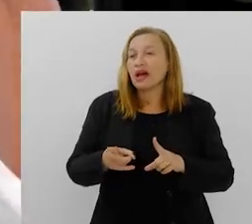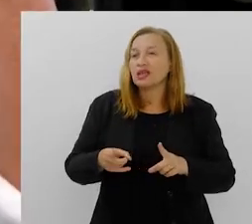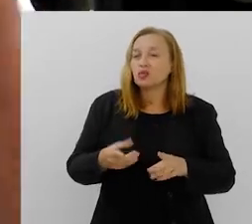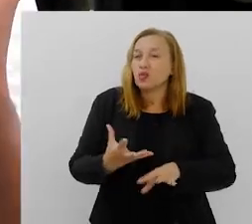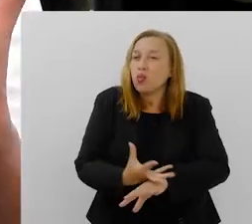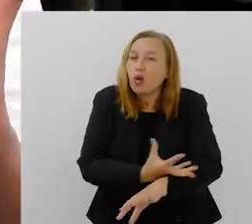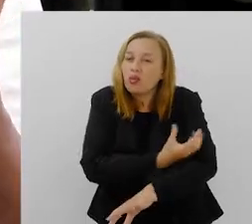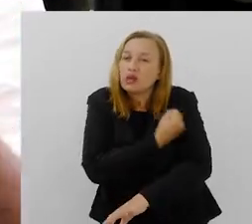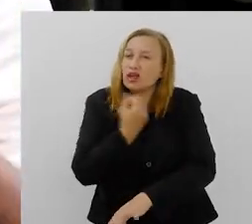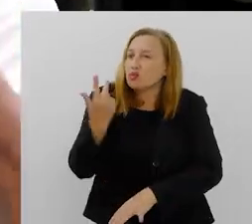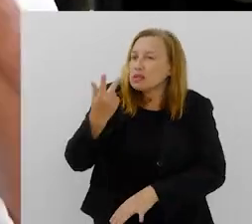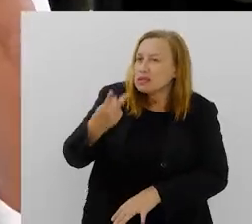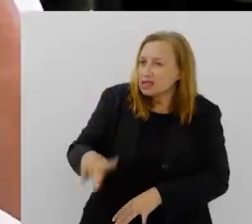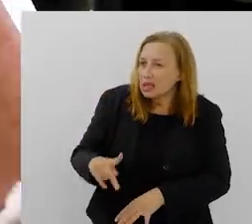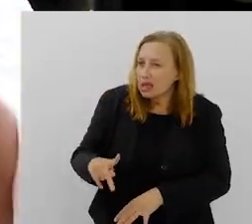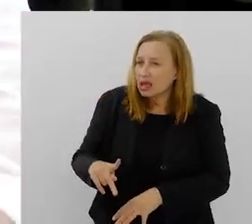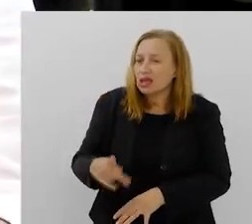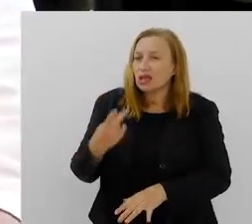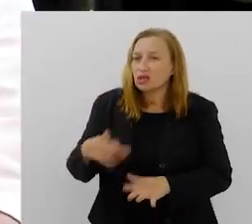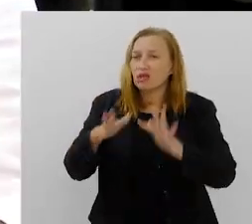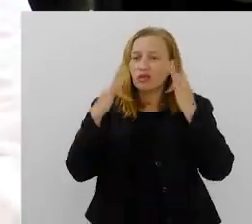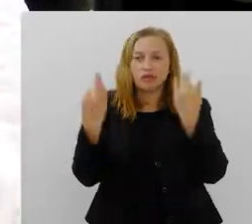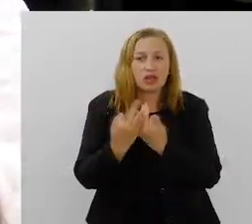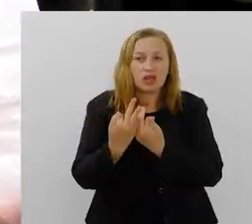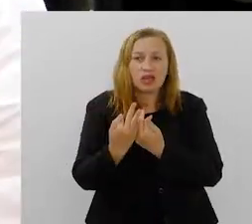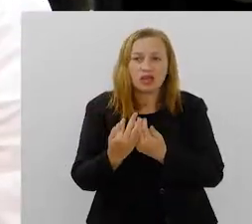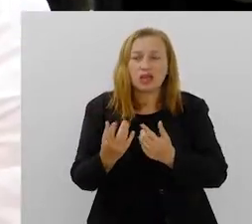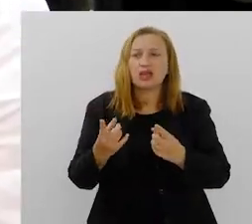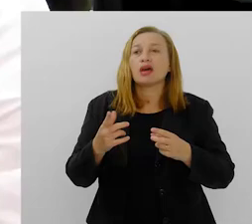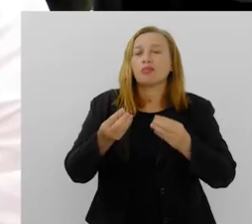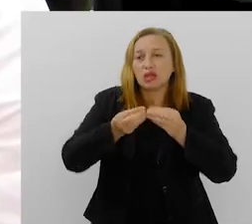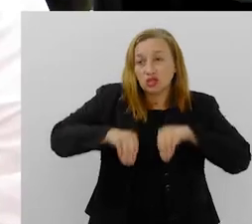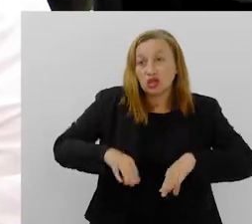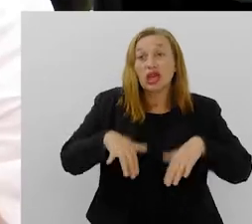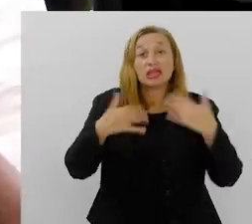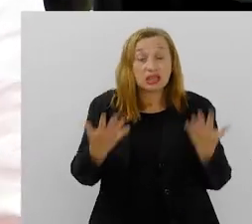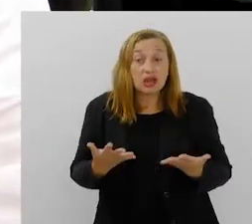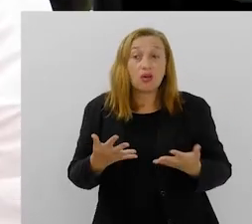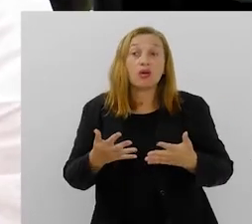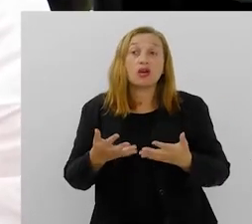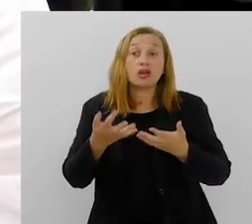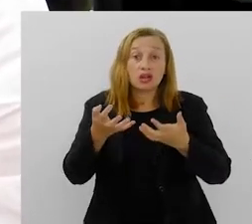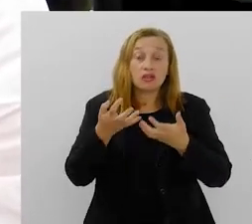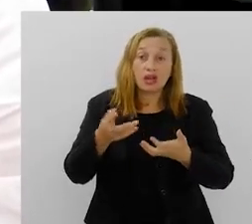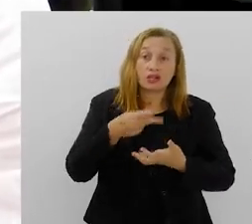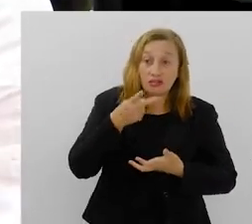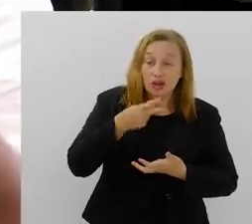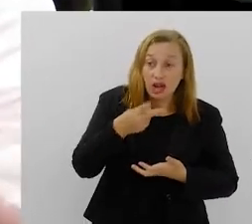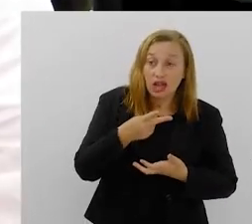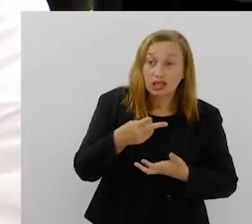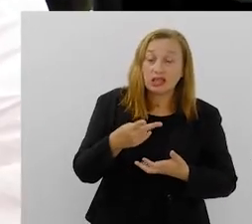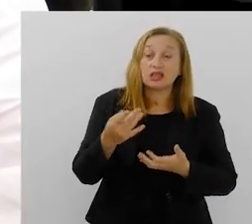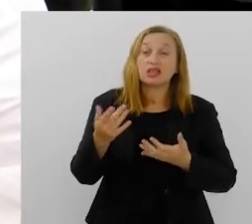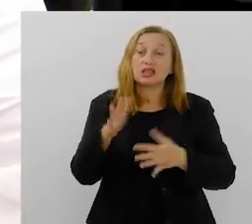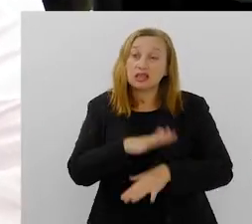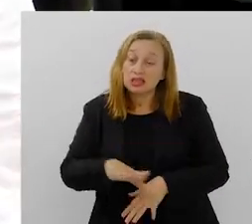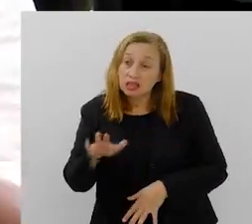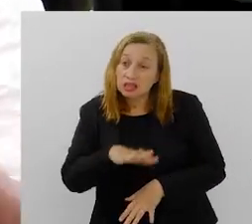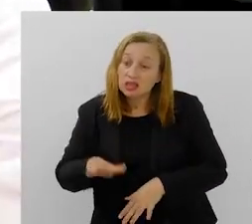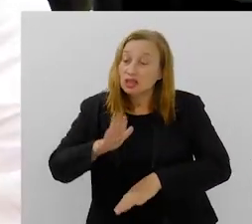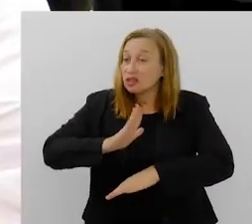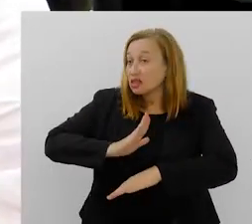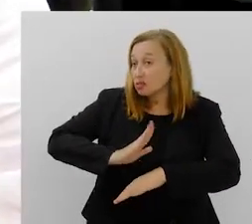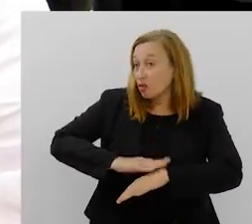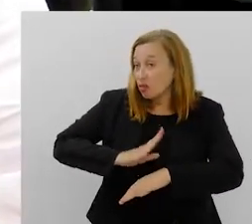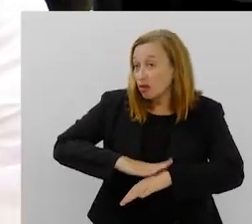o seu emocional, o emocional da sua família é completamente atingido. Então, é disso que a gente está falando. são dessas infâncias,